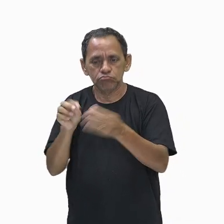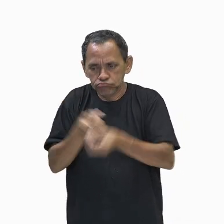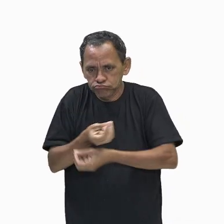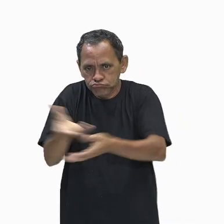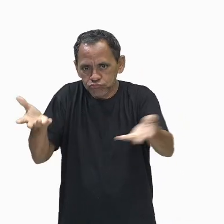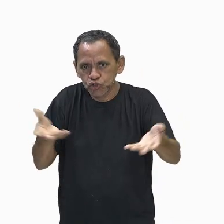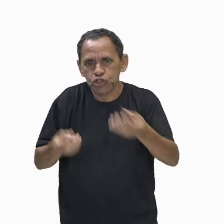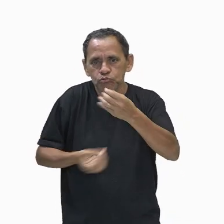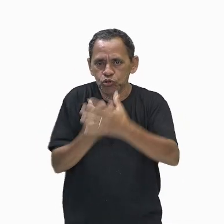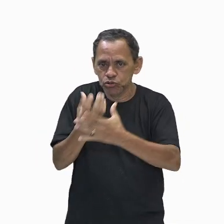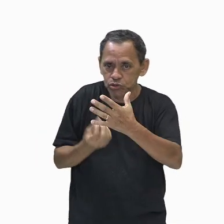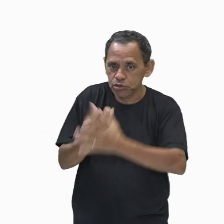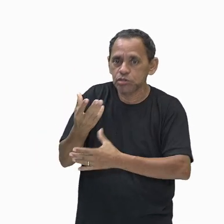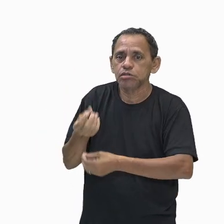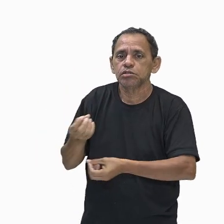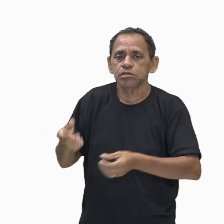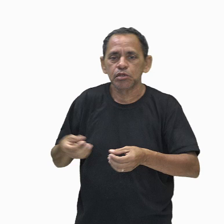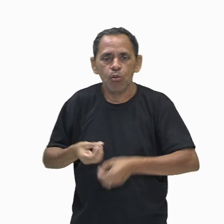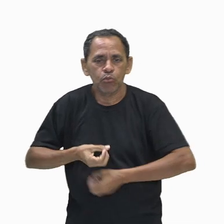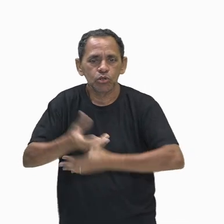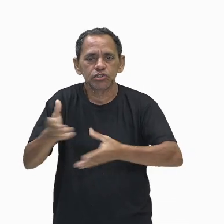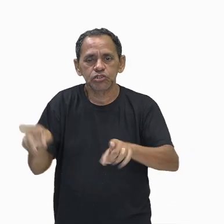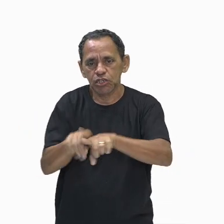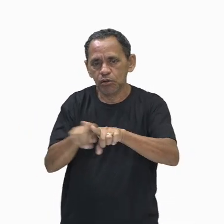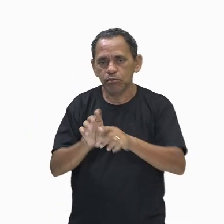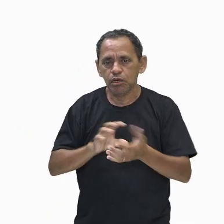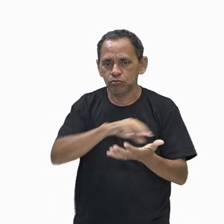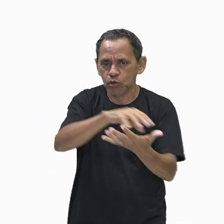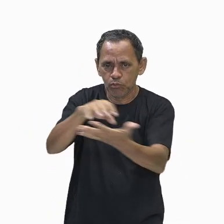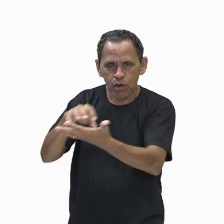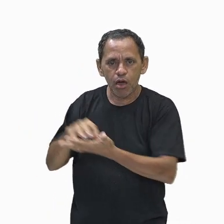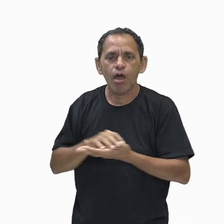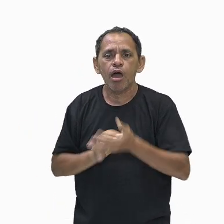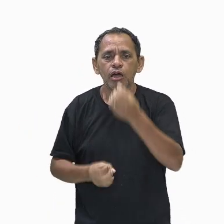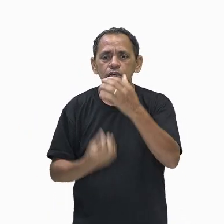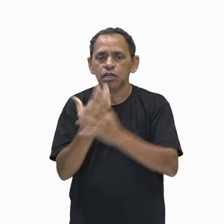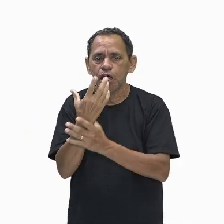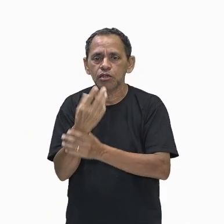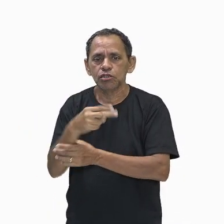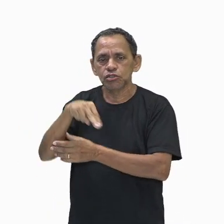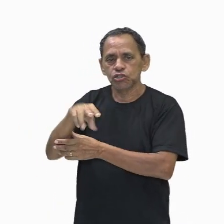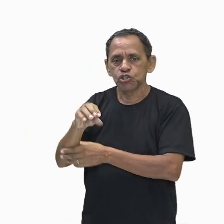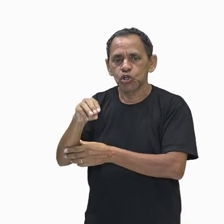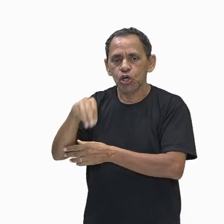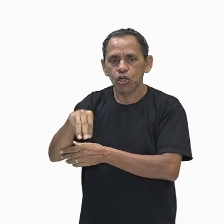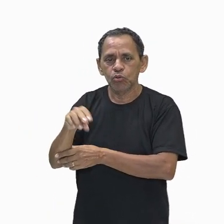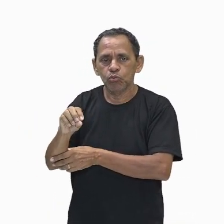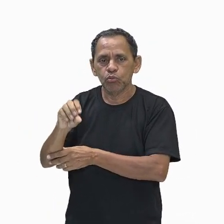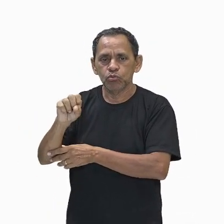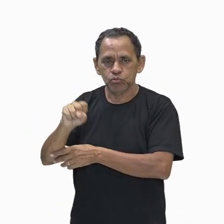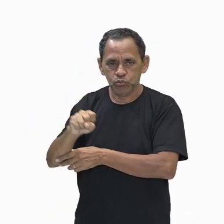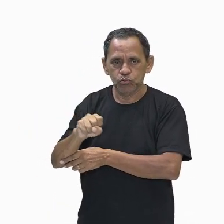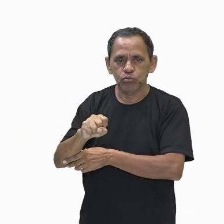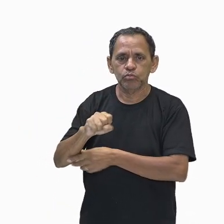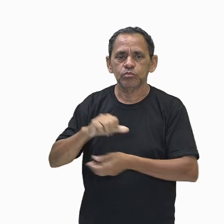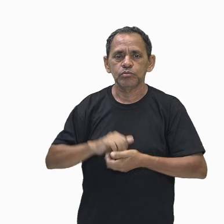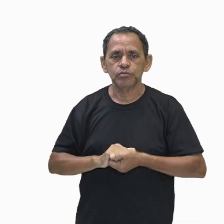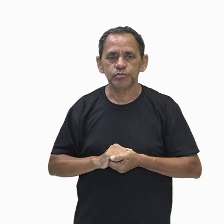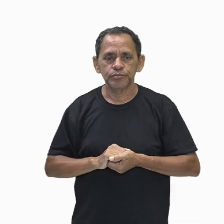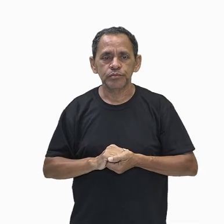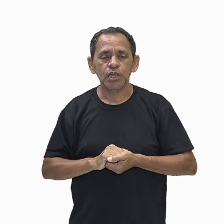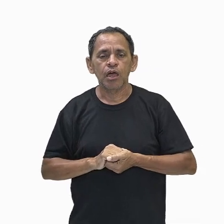longas disputas por terra entre as aldeias, surgiram, então, aí os nomos. Conjunto de aldeias governadas pelo